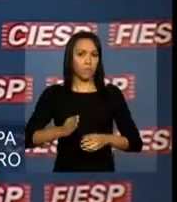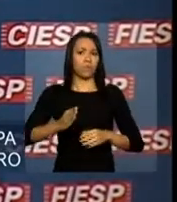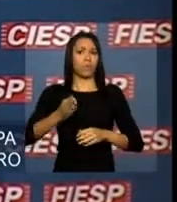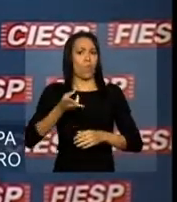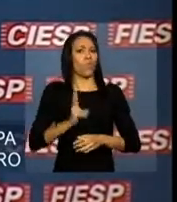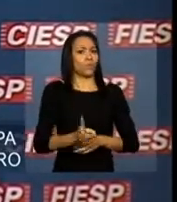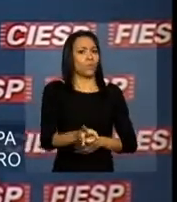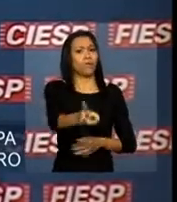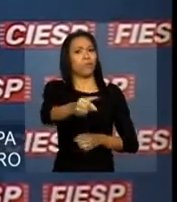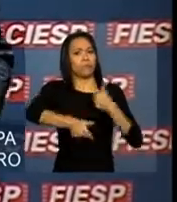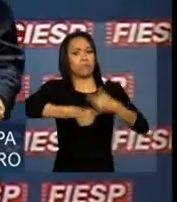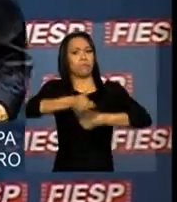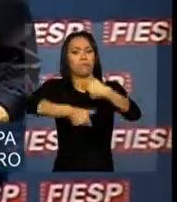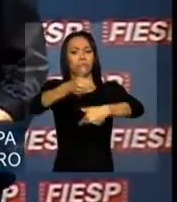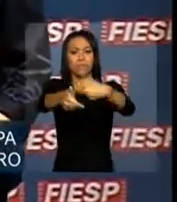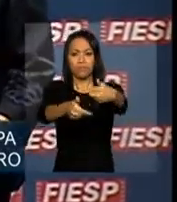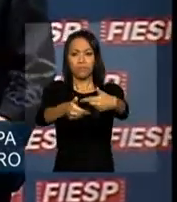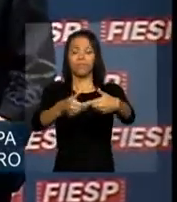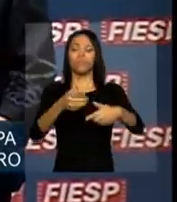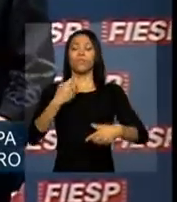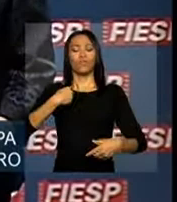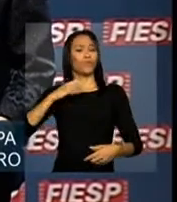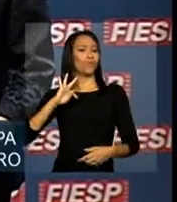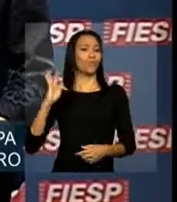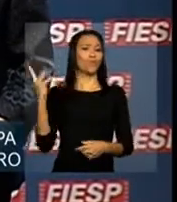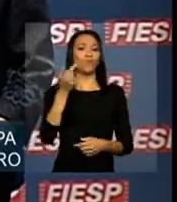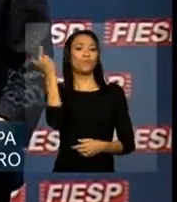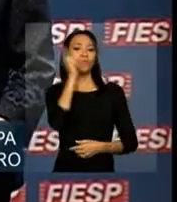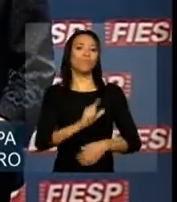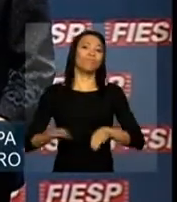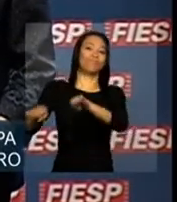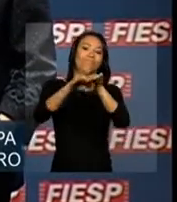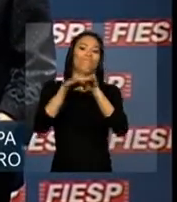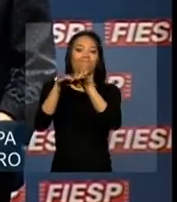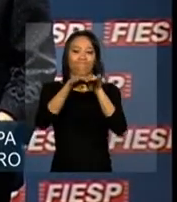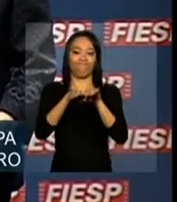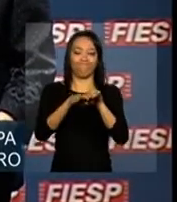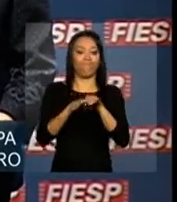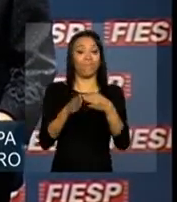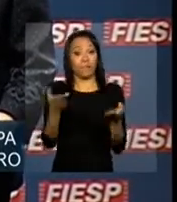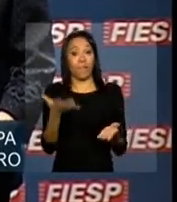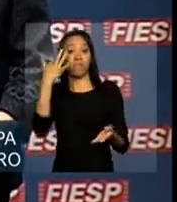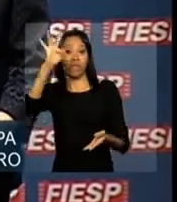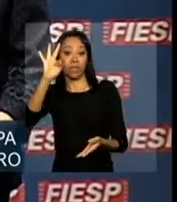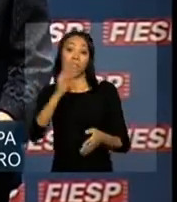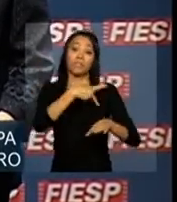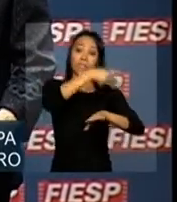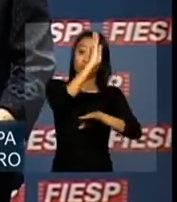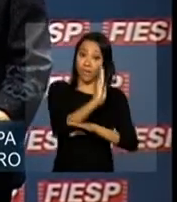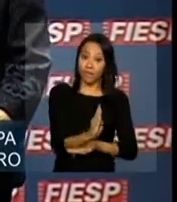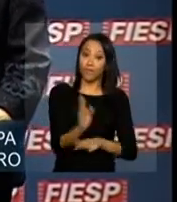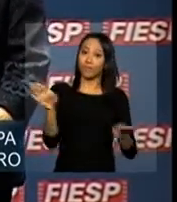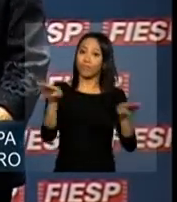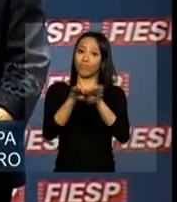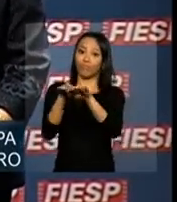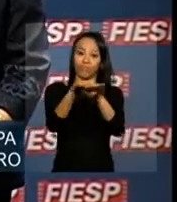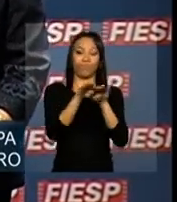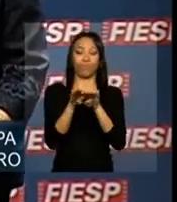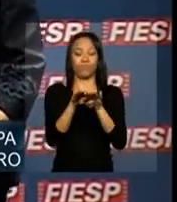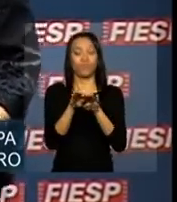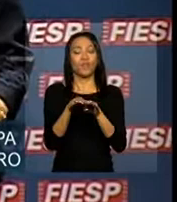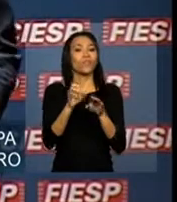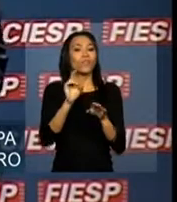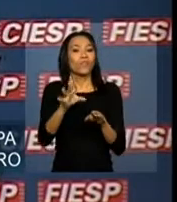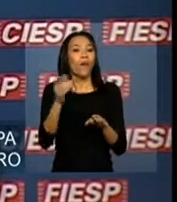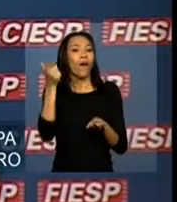Brasil. Ganharemos todos. França e Brasil e suas empresas só têm a beneficiar-se com o